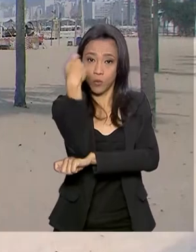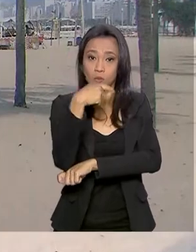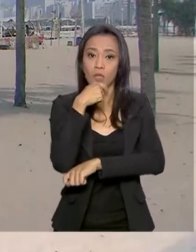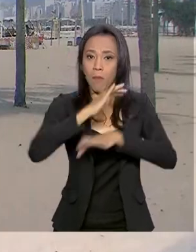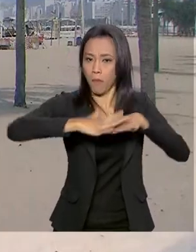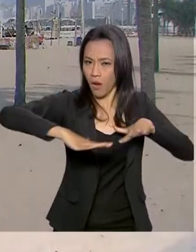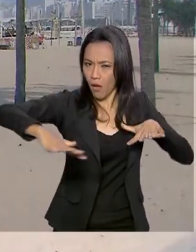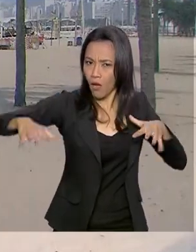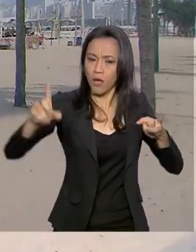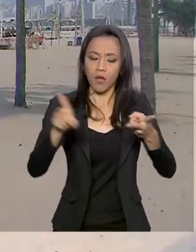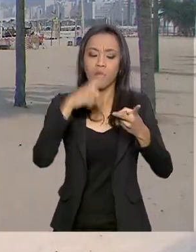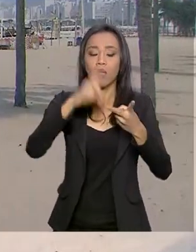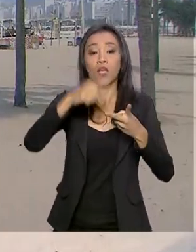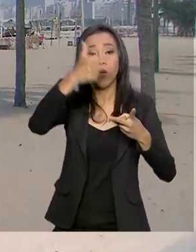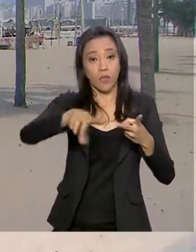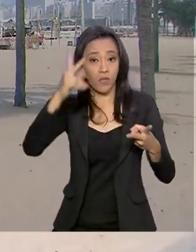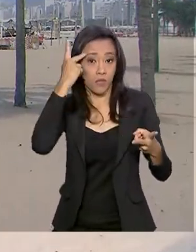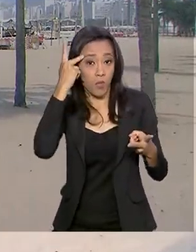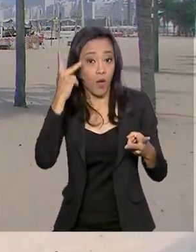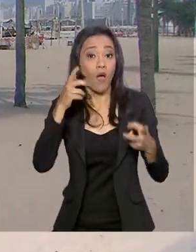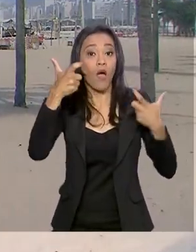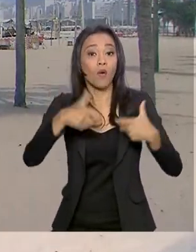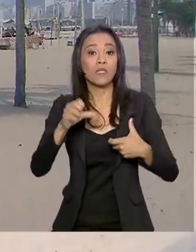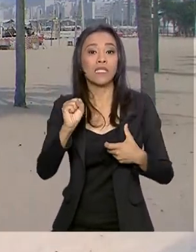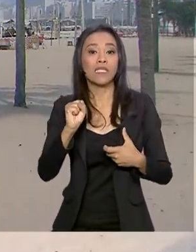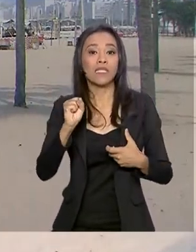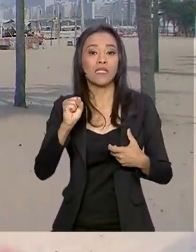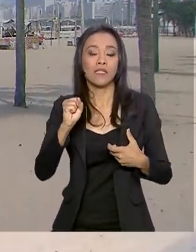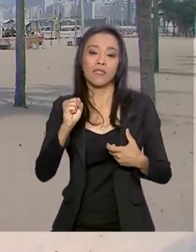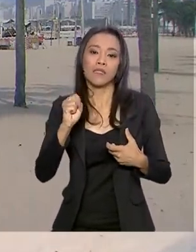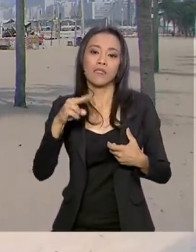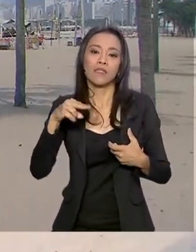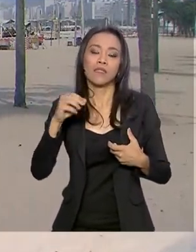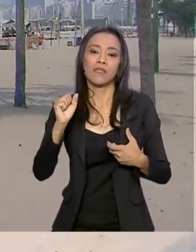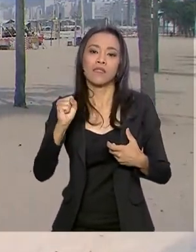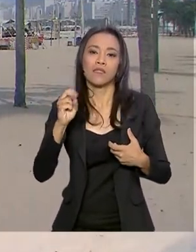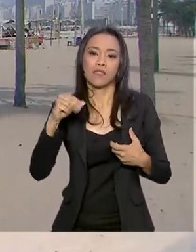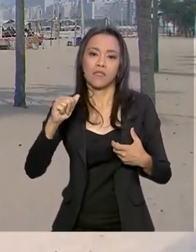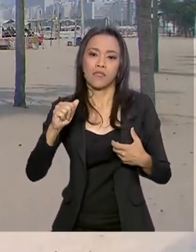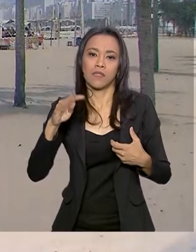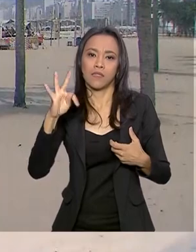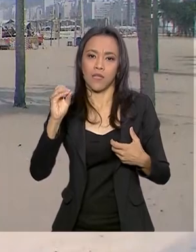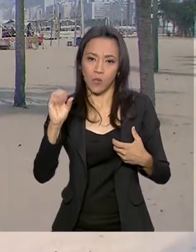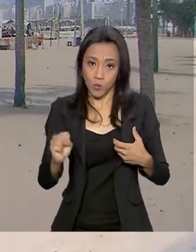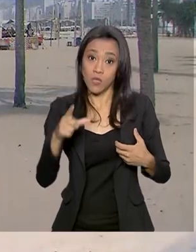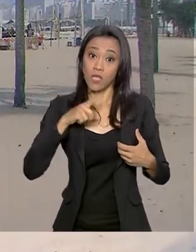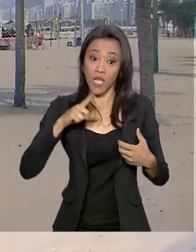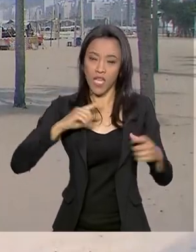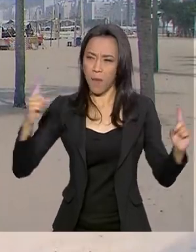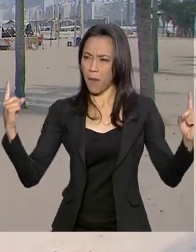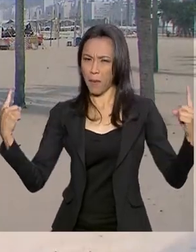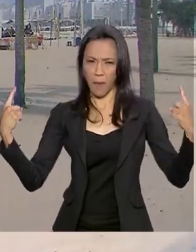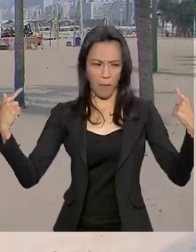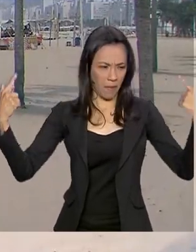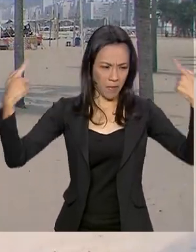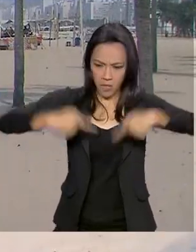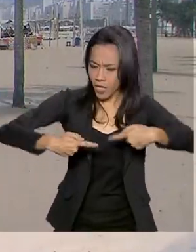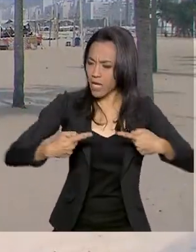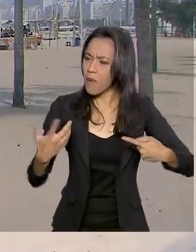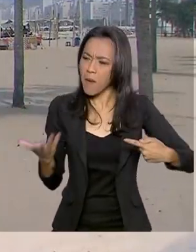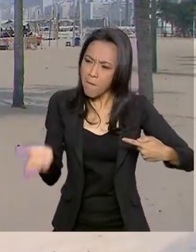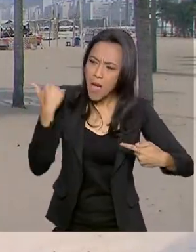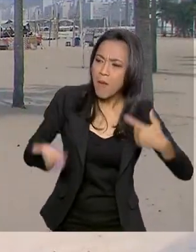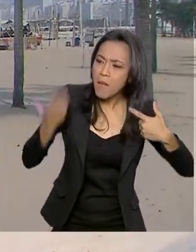Praia de Santos. Aqui no Rio de Janeiro, exatamente aqui em Copacabana, vai haver uma gincana, onde o vencedor será aquele que tirar mais